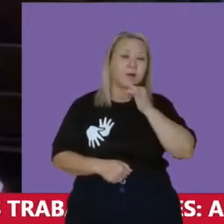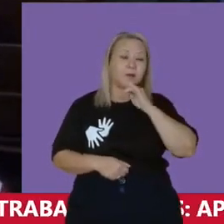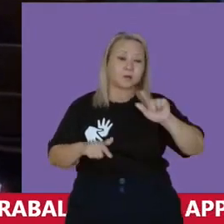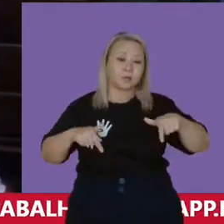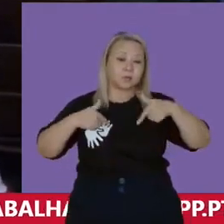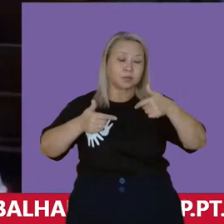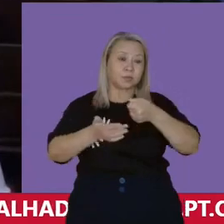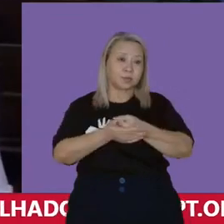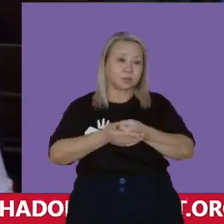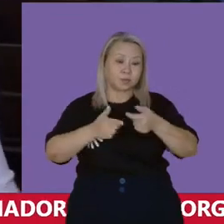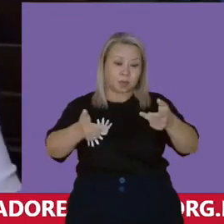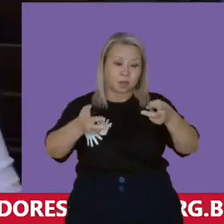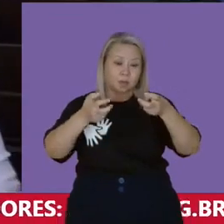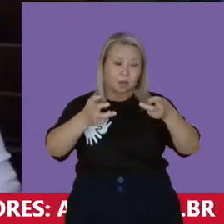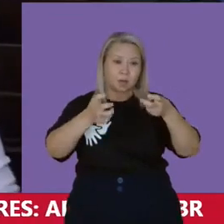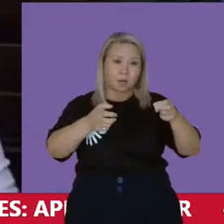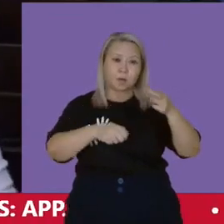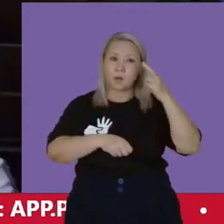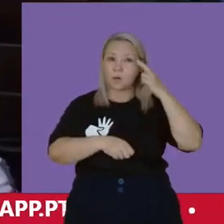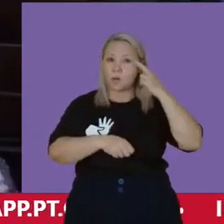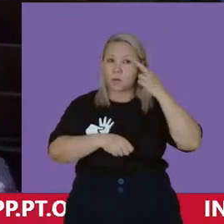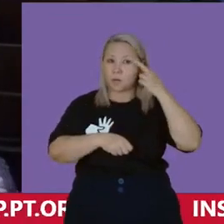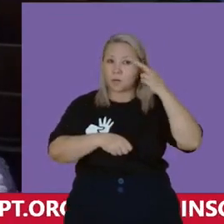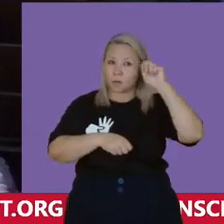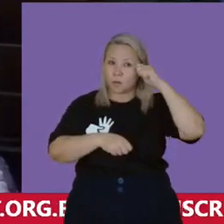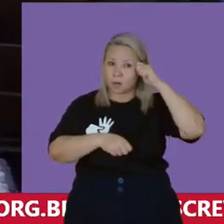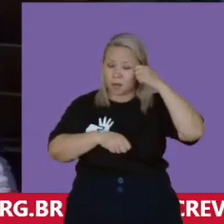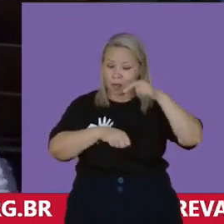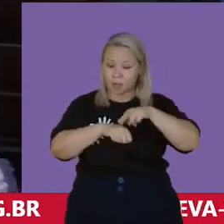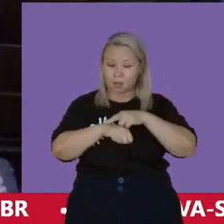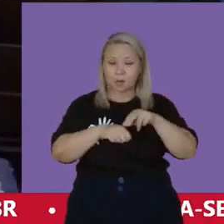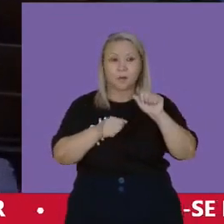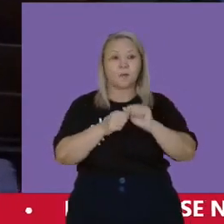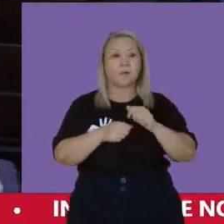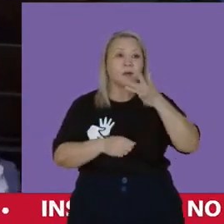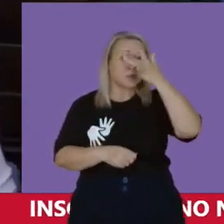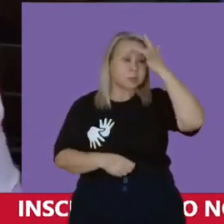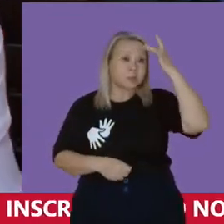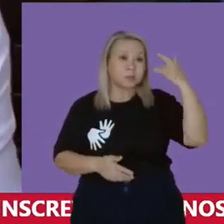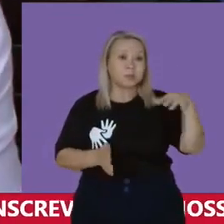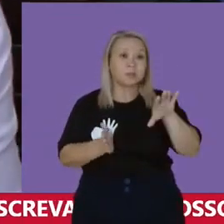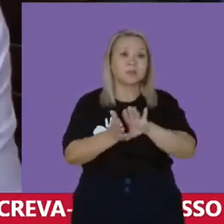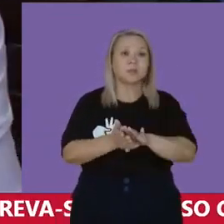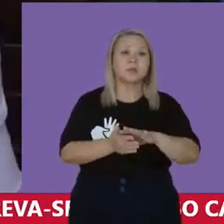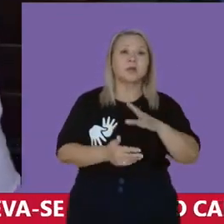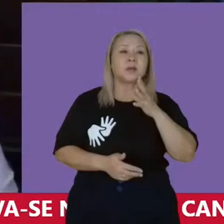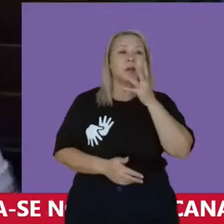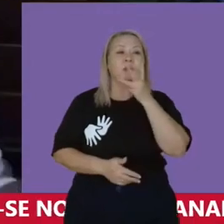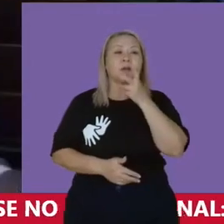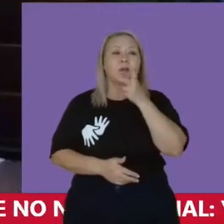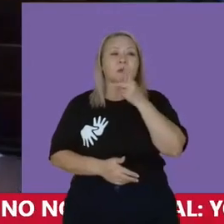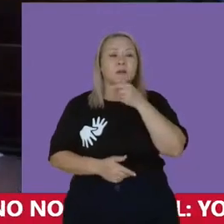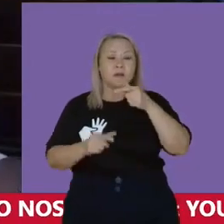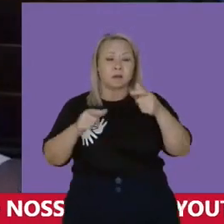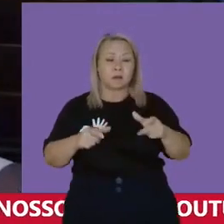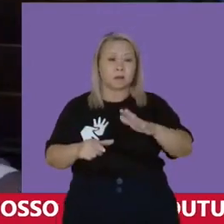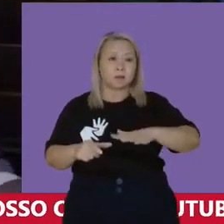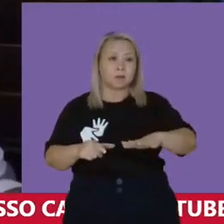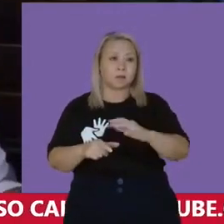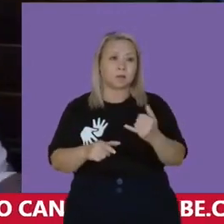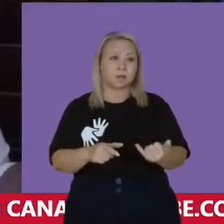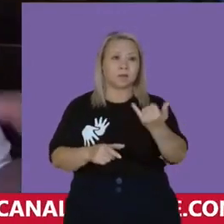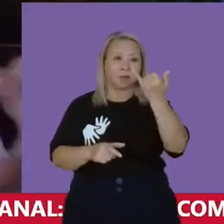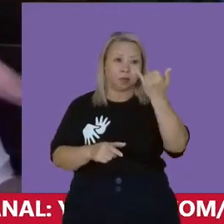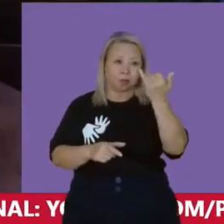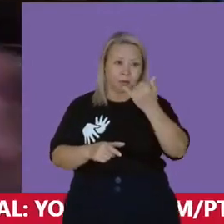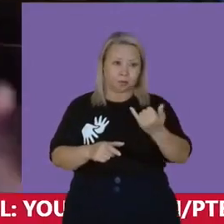percebendo também o quanto o racismo faz com que as pessoas possam chegar tardiamente a esses locais importantes Então